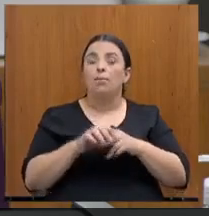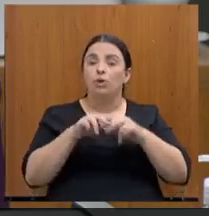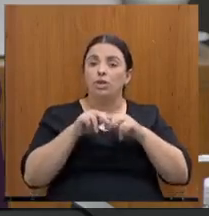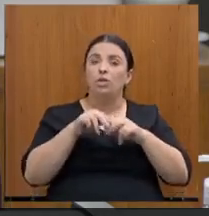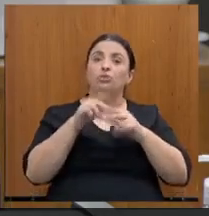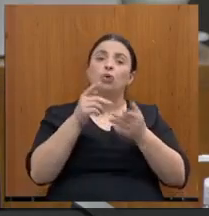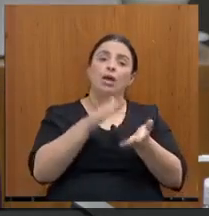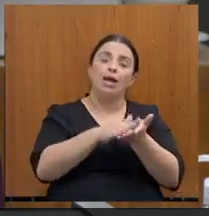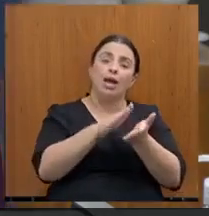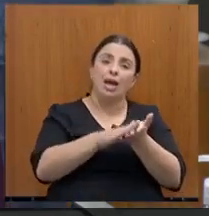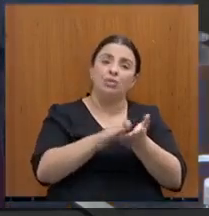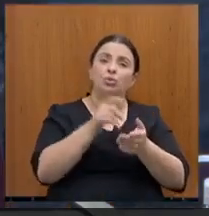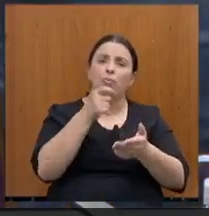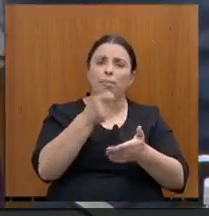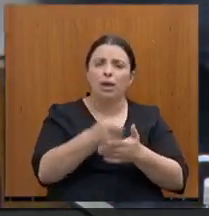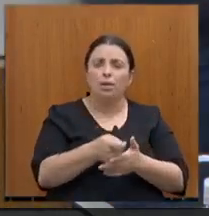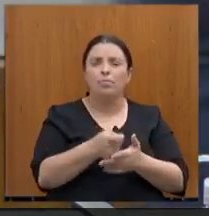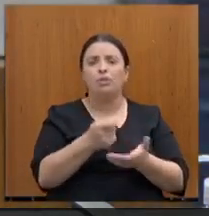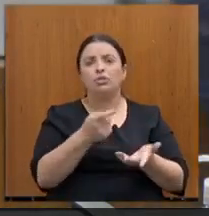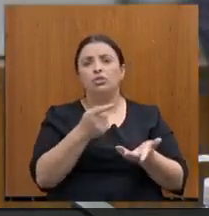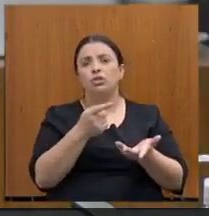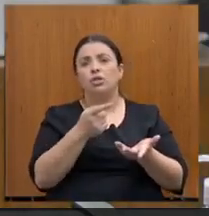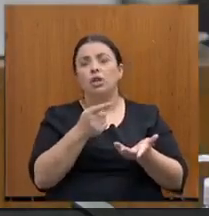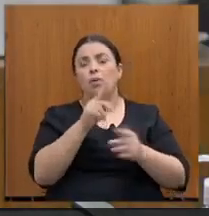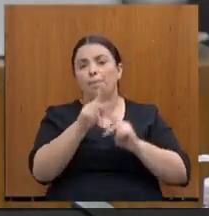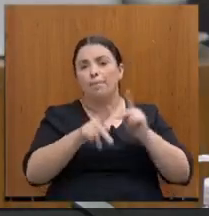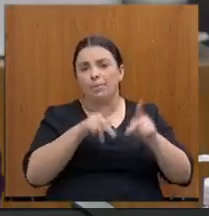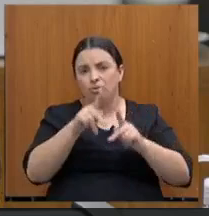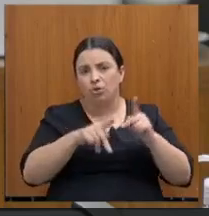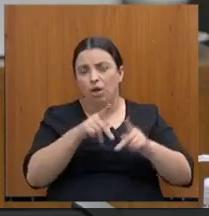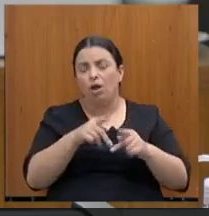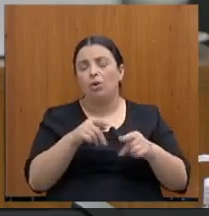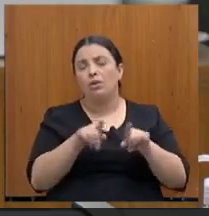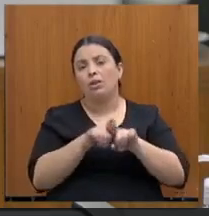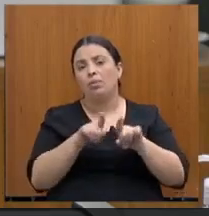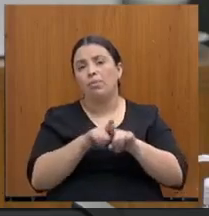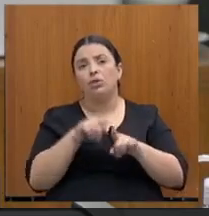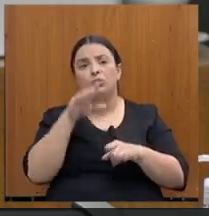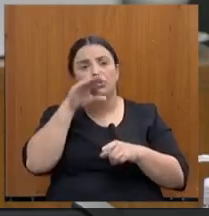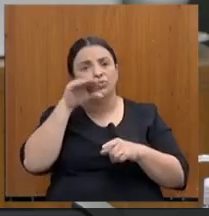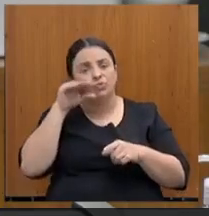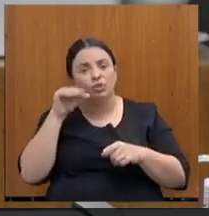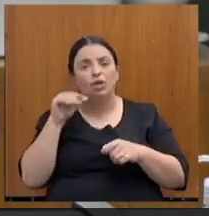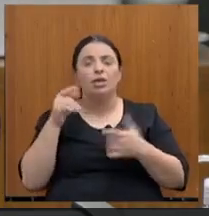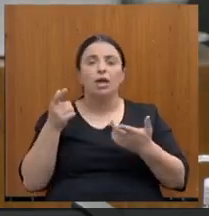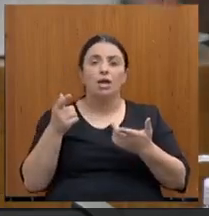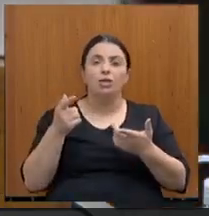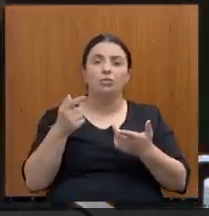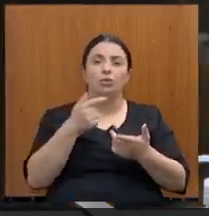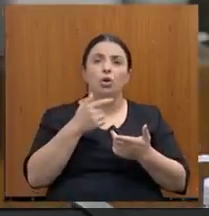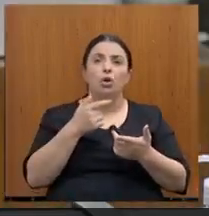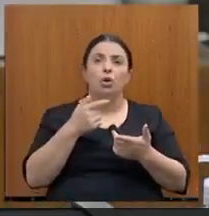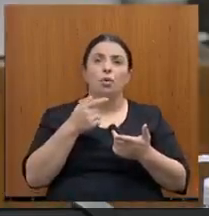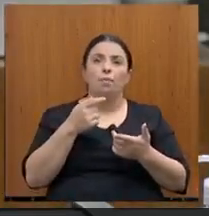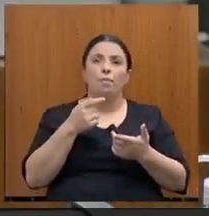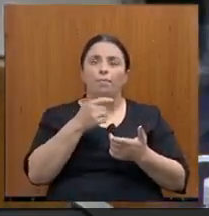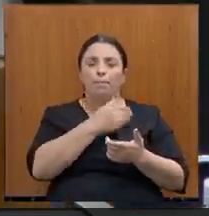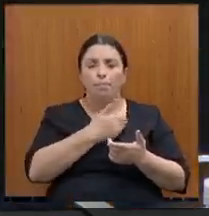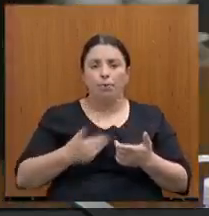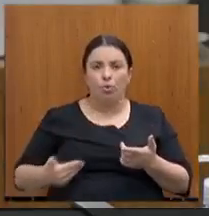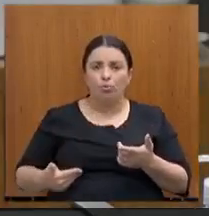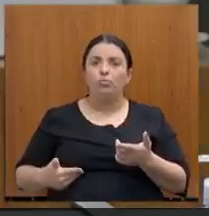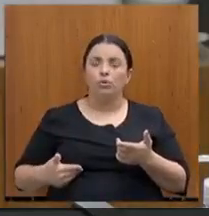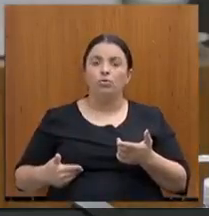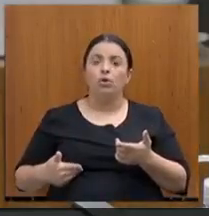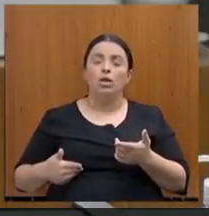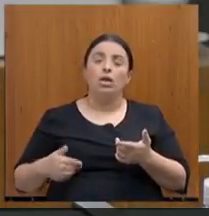e os servidores públicos. Aqui eu posso falar com tranquilidade, porque eu, inclusive, sou servidora pública do